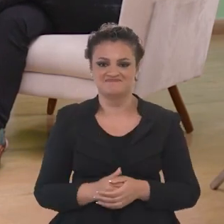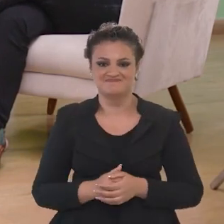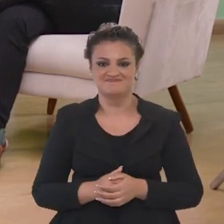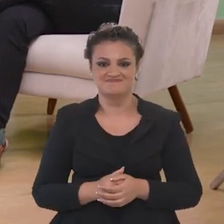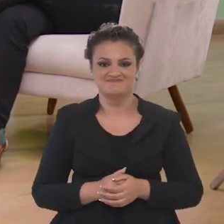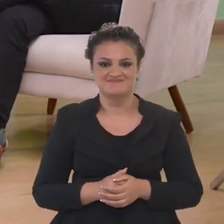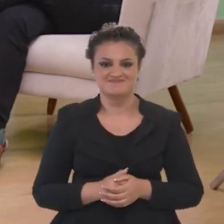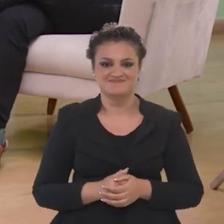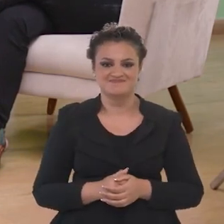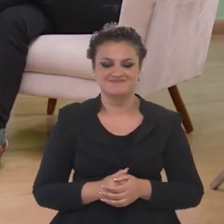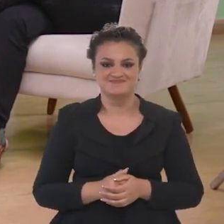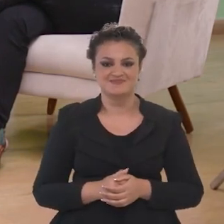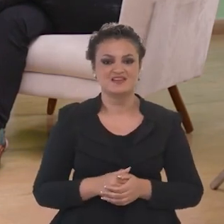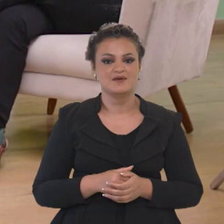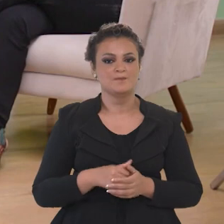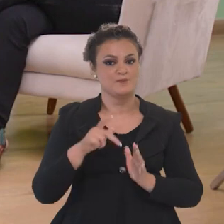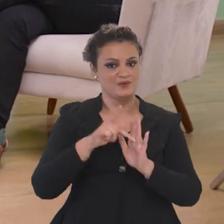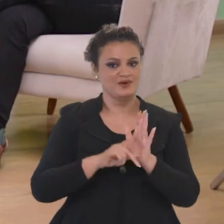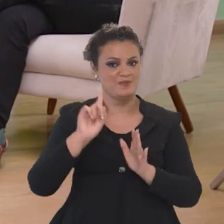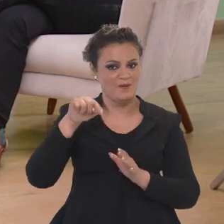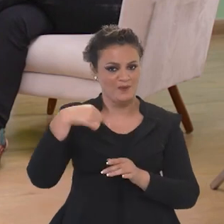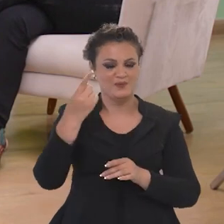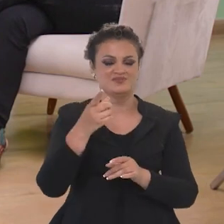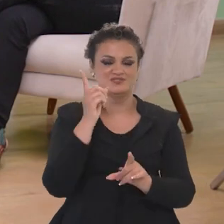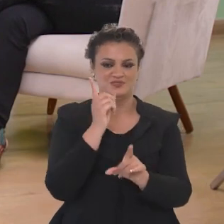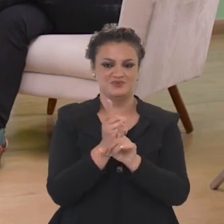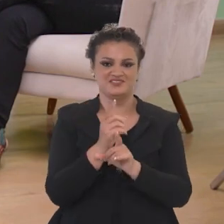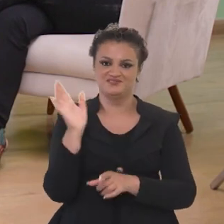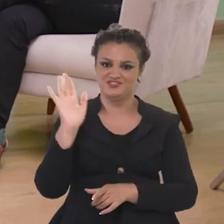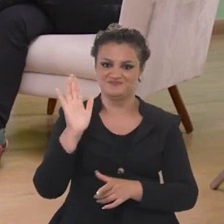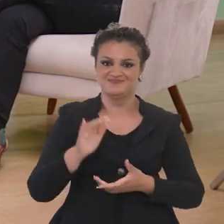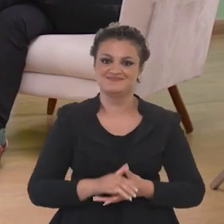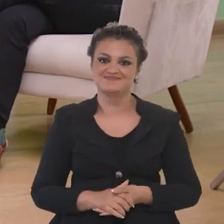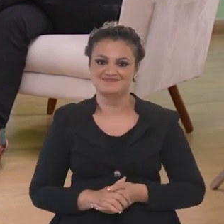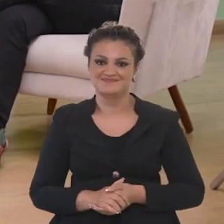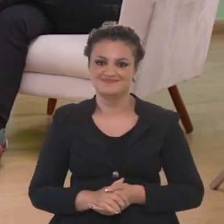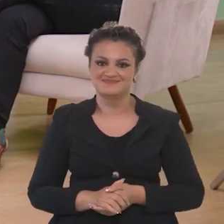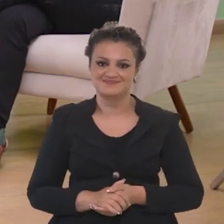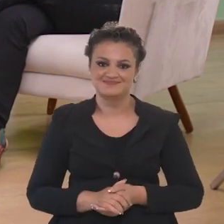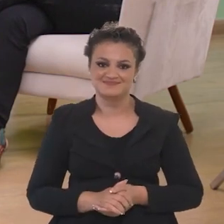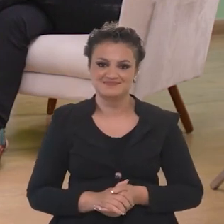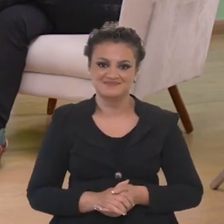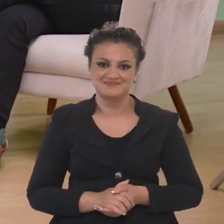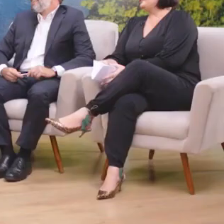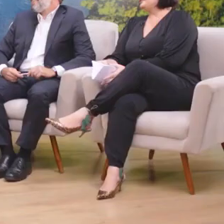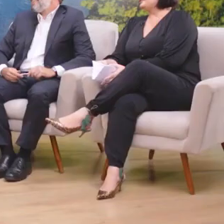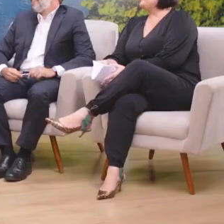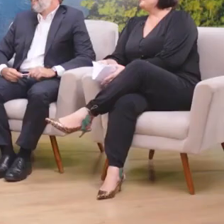nossas redes sociais. E o Brasil continua em pauta aqui na TV Brasil. Até o próximo programa.